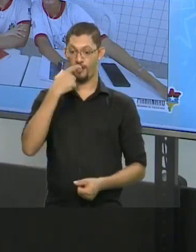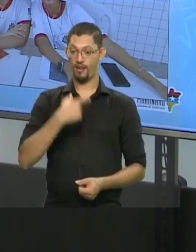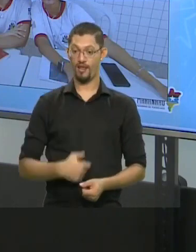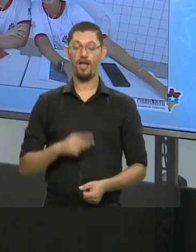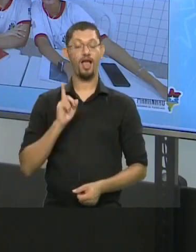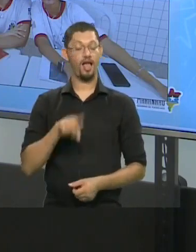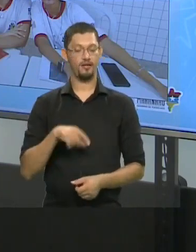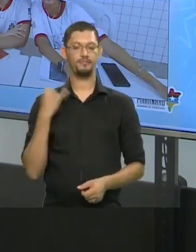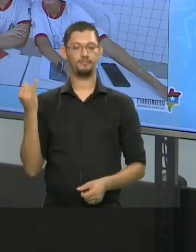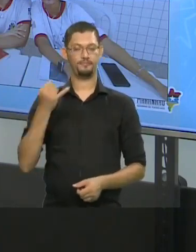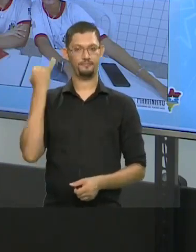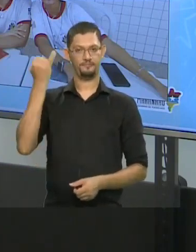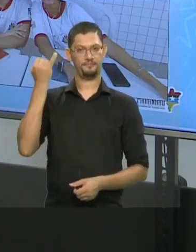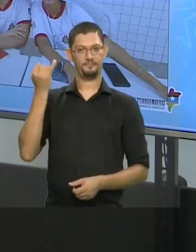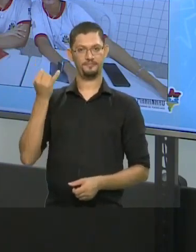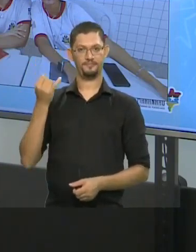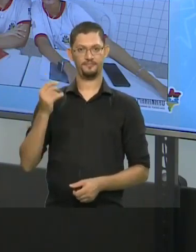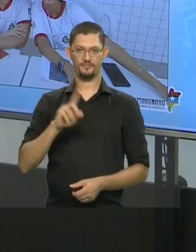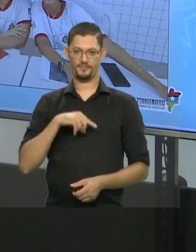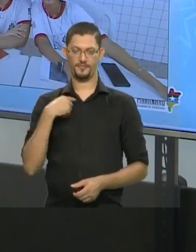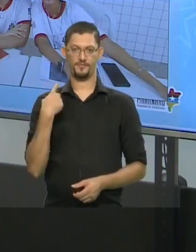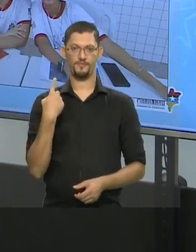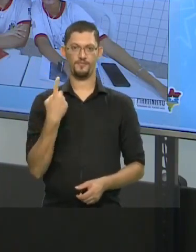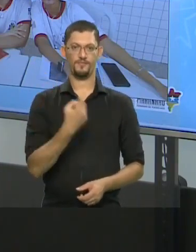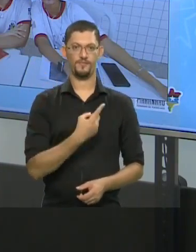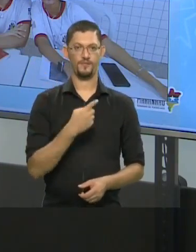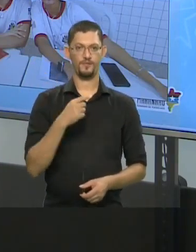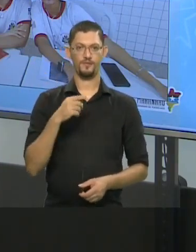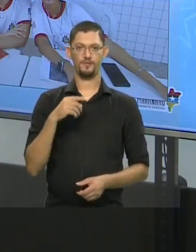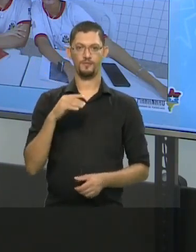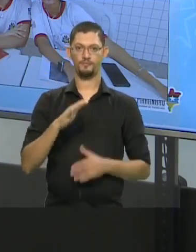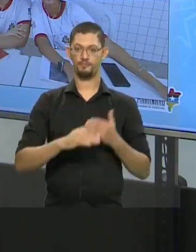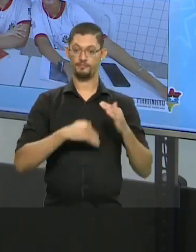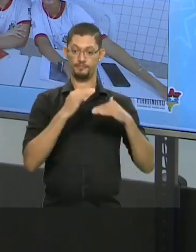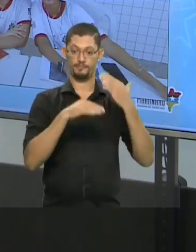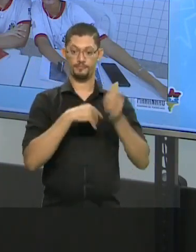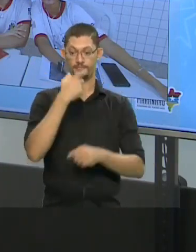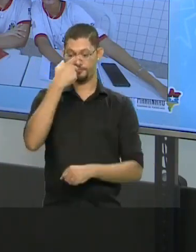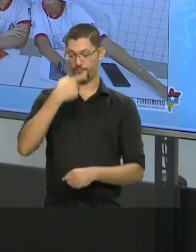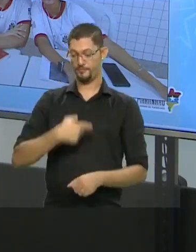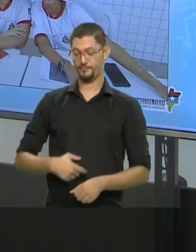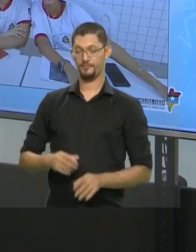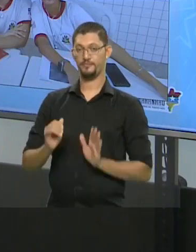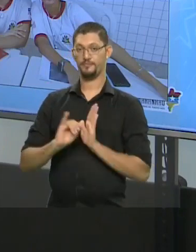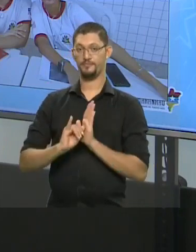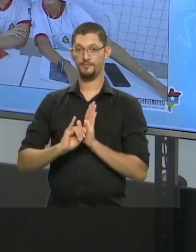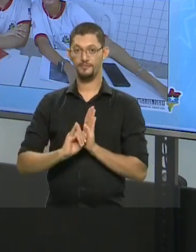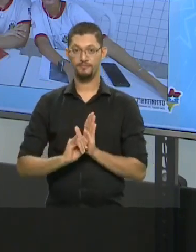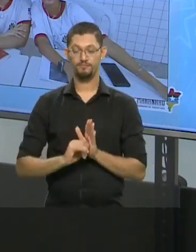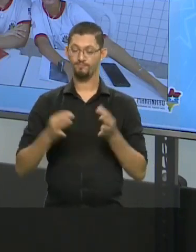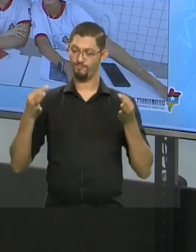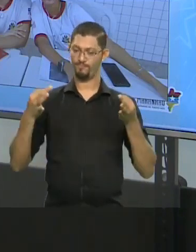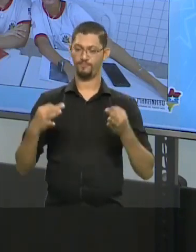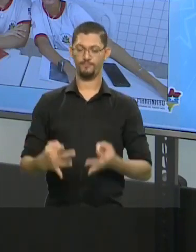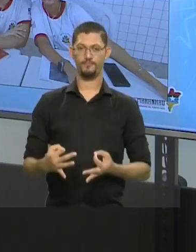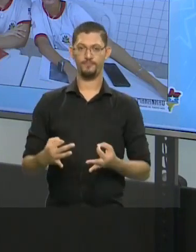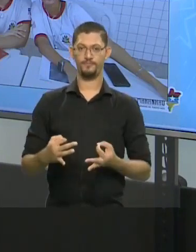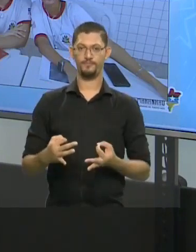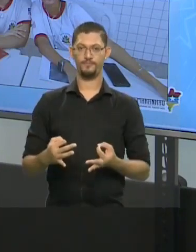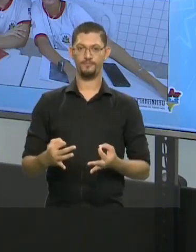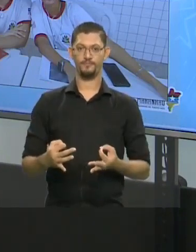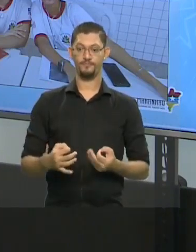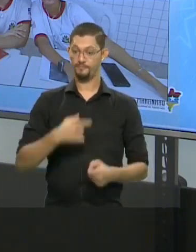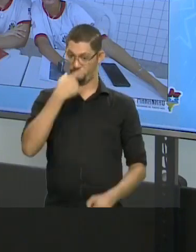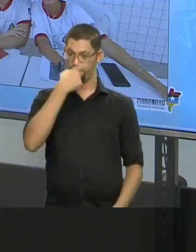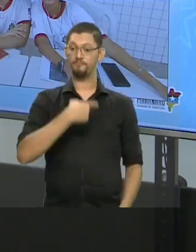muito importante, para a gente poder construir esse ser, identificar plenamente esse ser